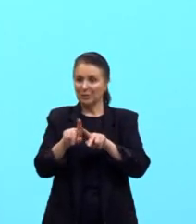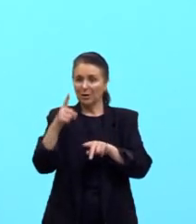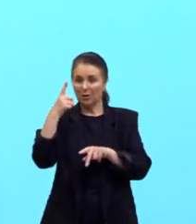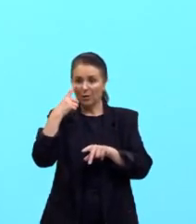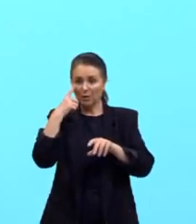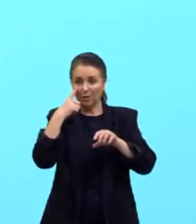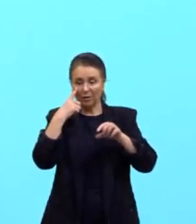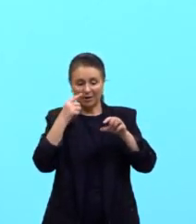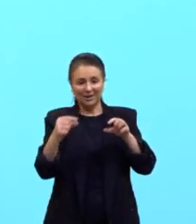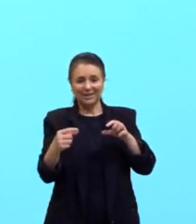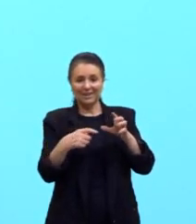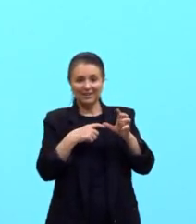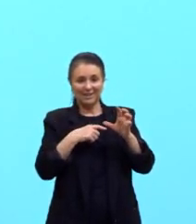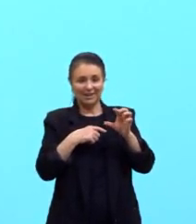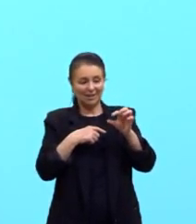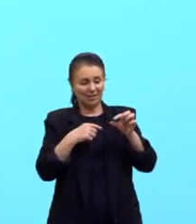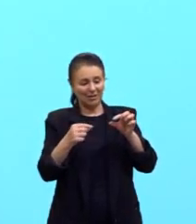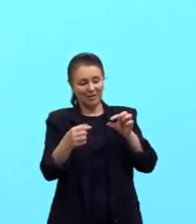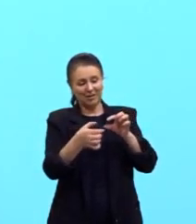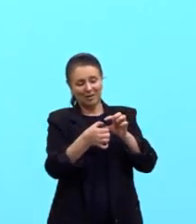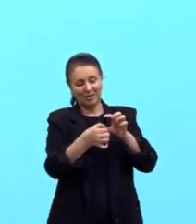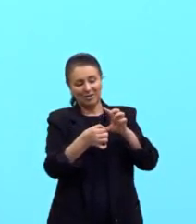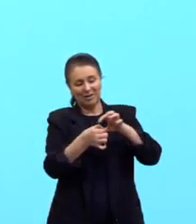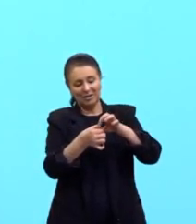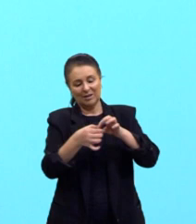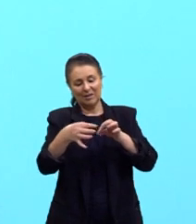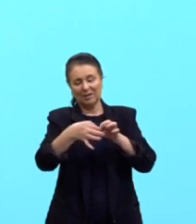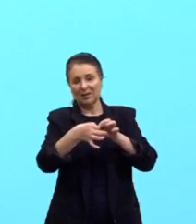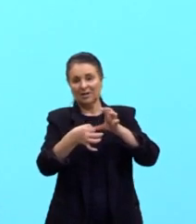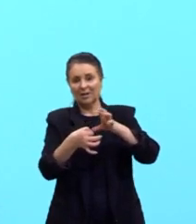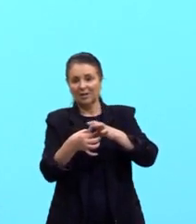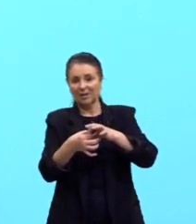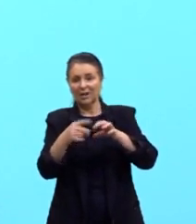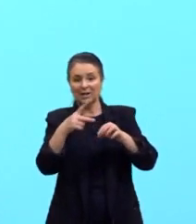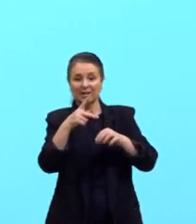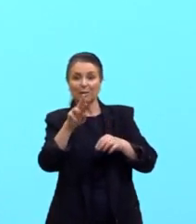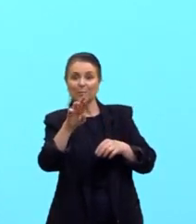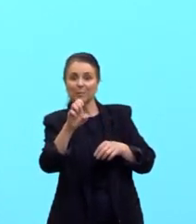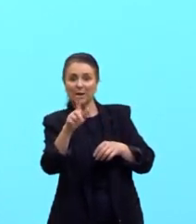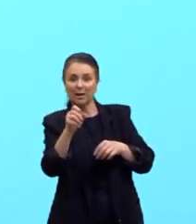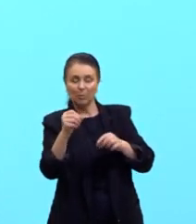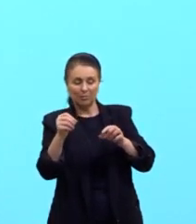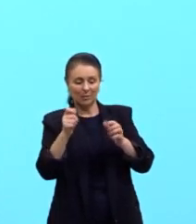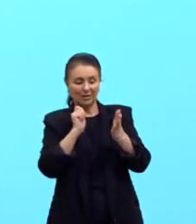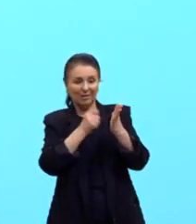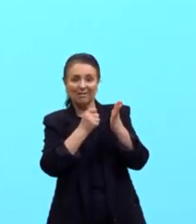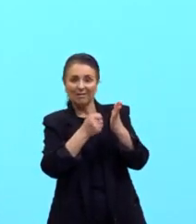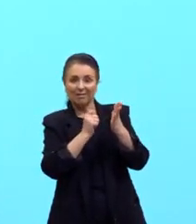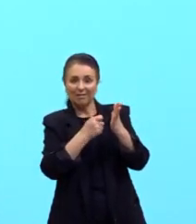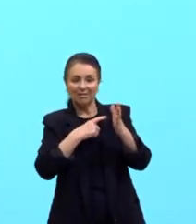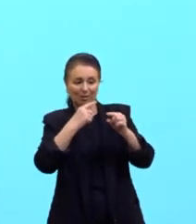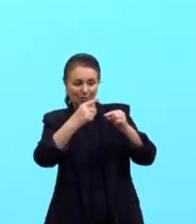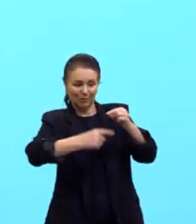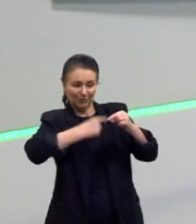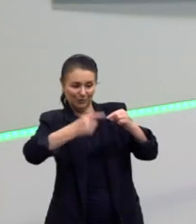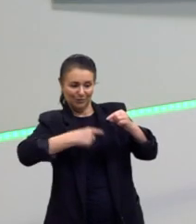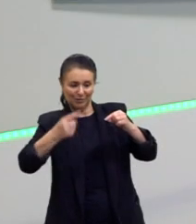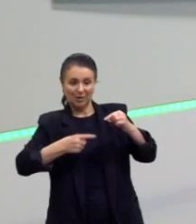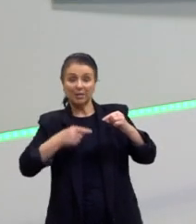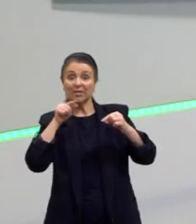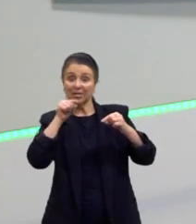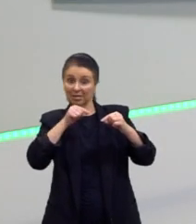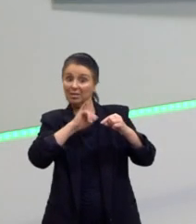tenho alguns clipes, né? Sendo atraído para esse prego, né? Que está envolto aqui com um fio que está passando corrente elétrica,